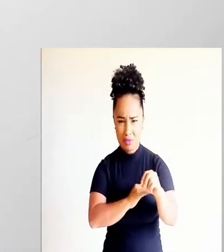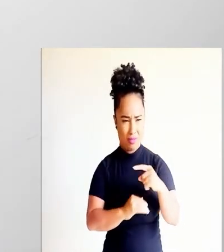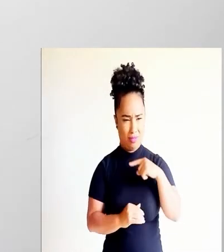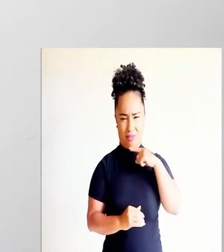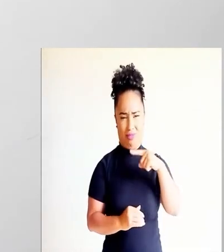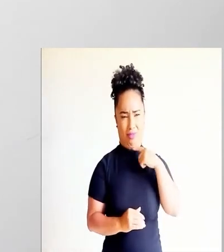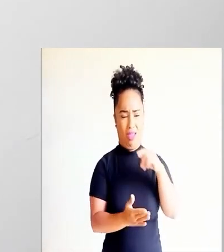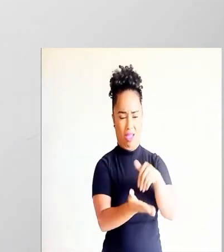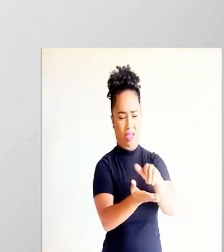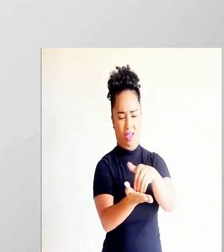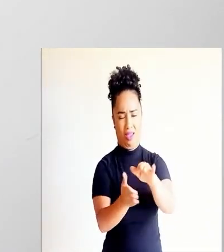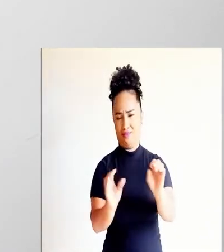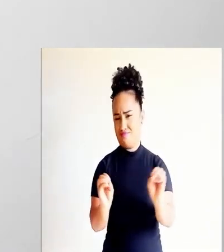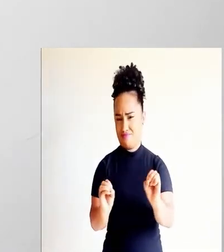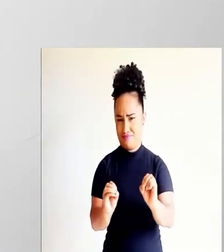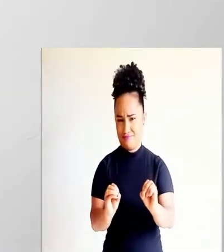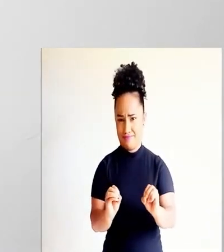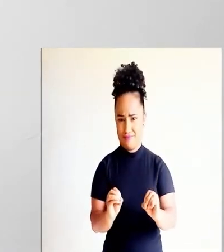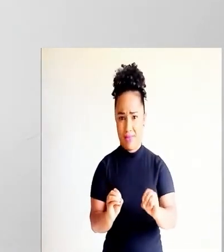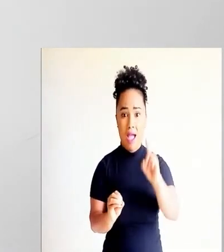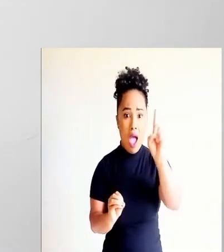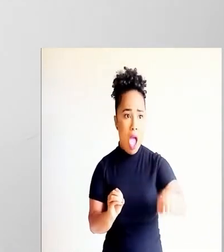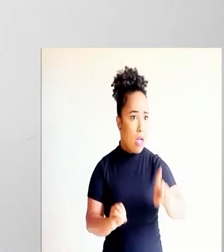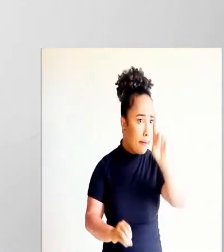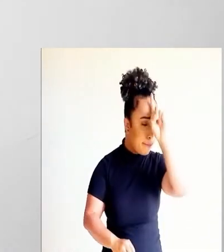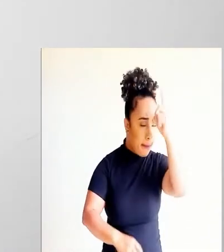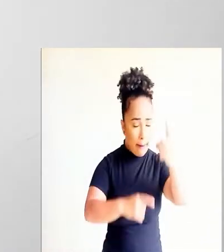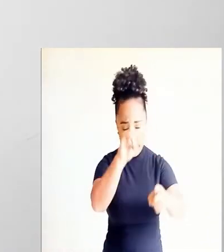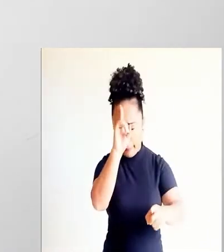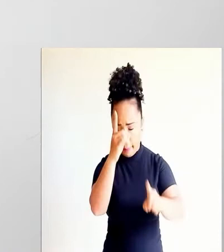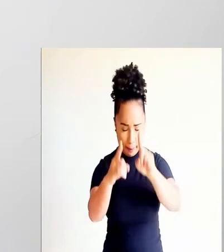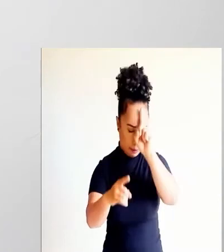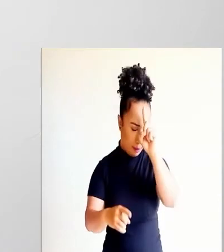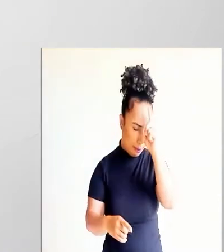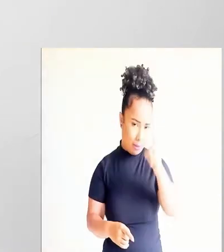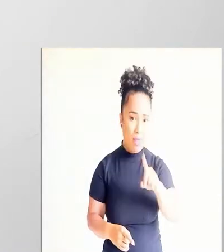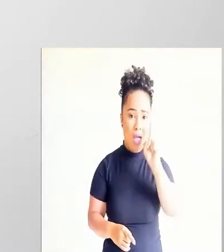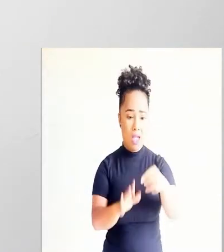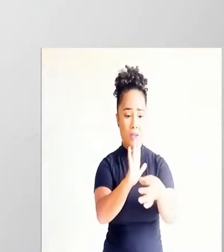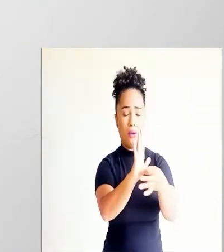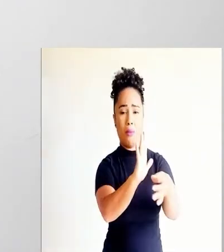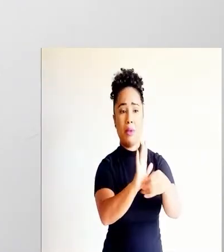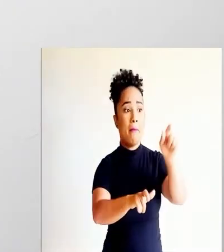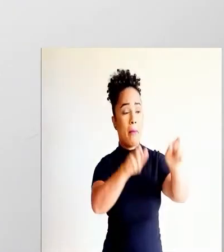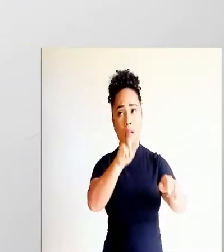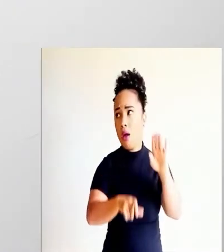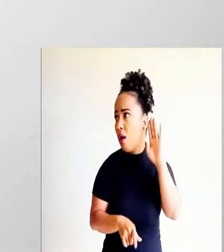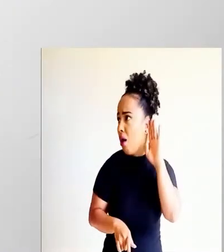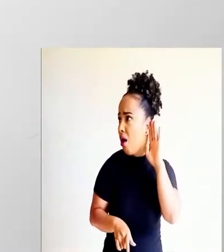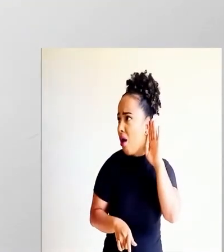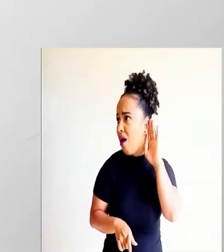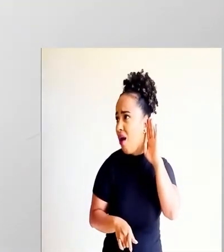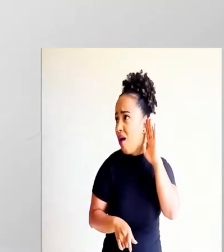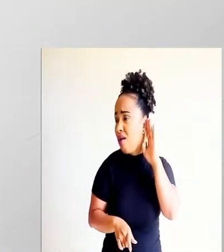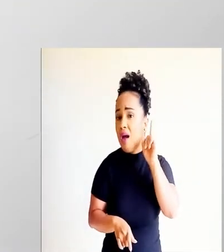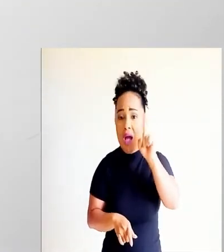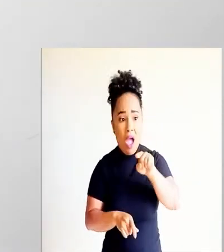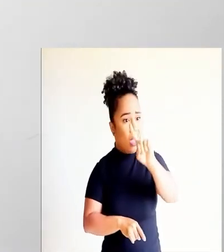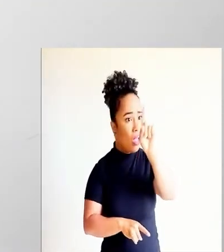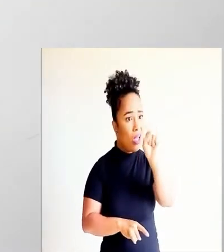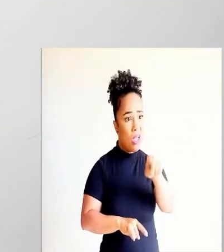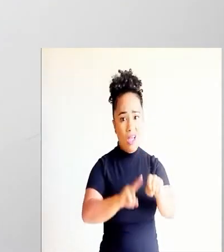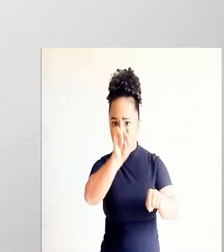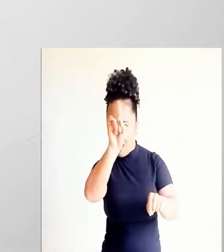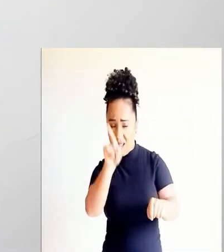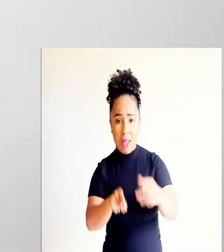despedido. Então, é um fato? Não. É uma suposição? É uma suposição. É uma opinião? É. Alguém ouviu